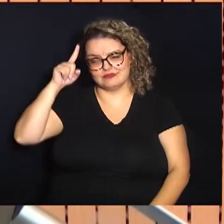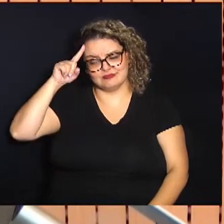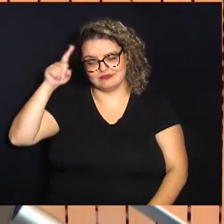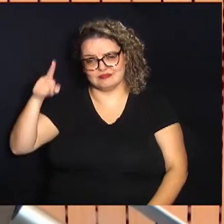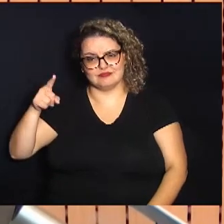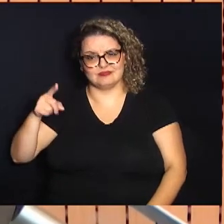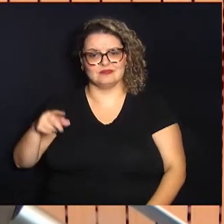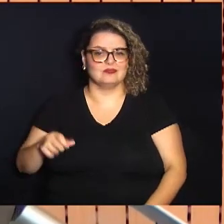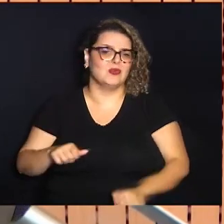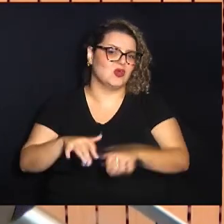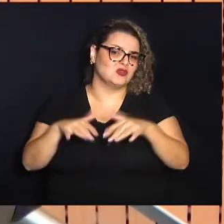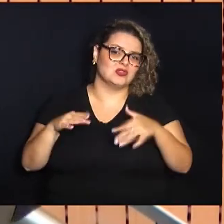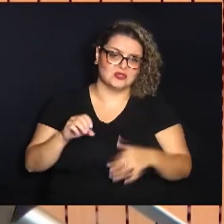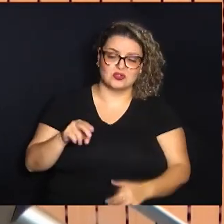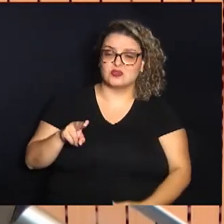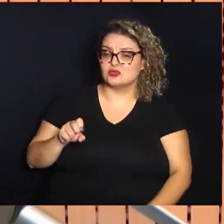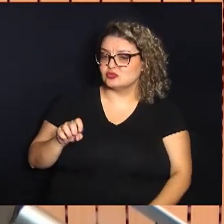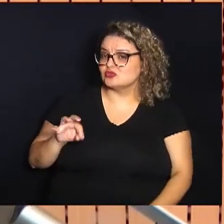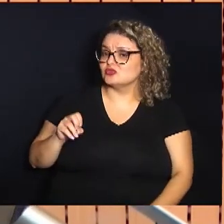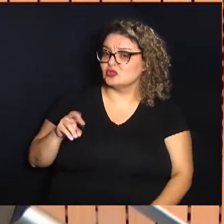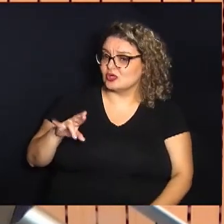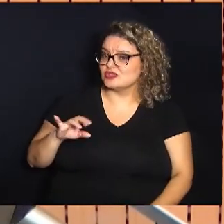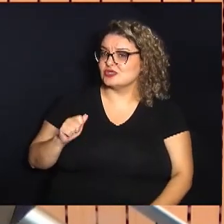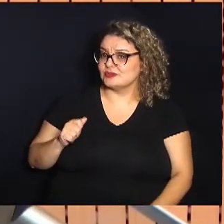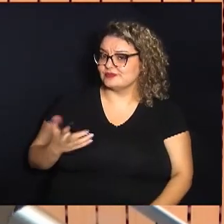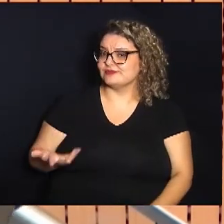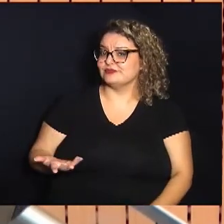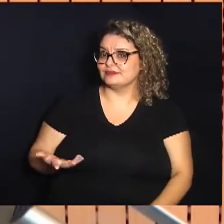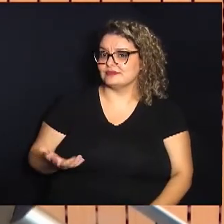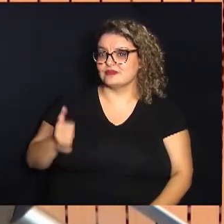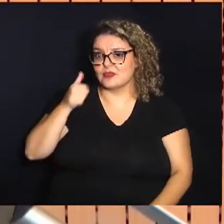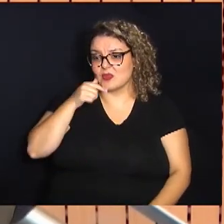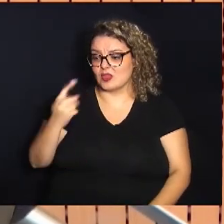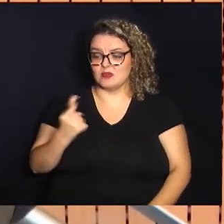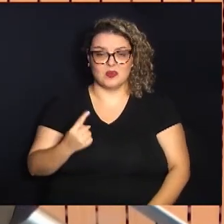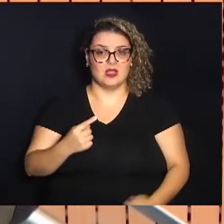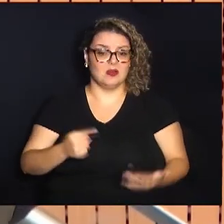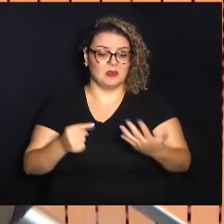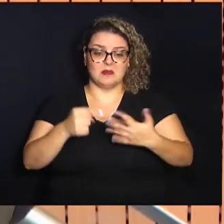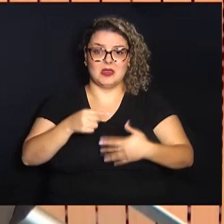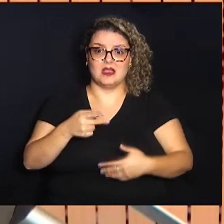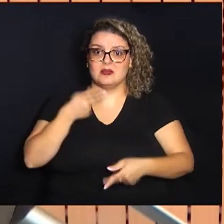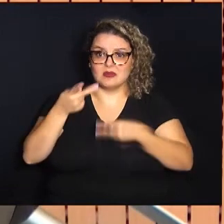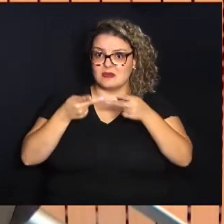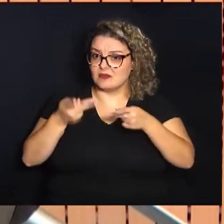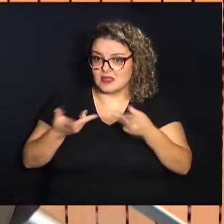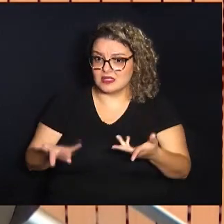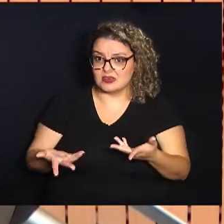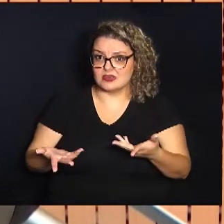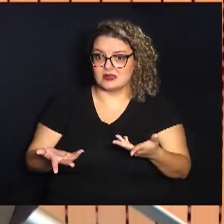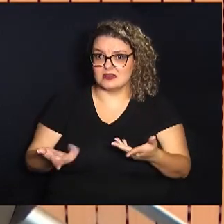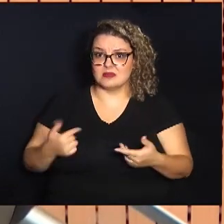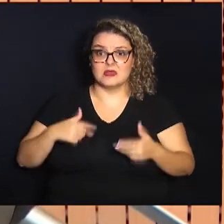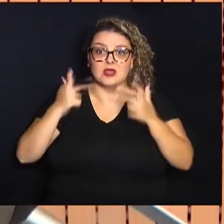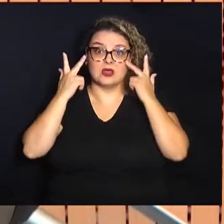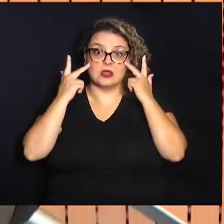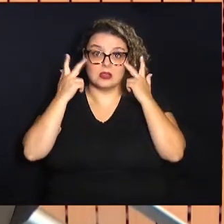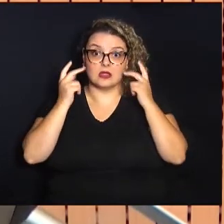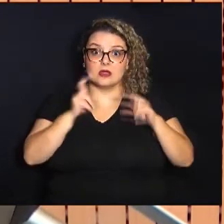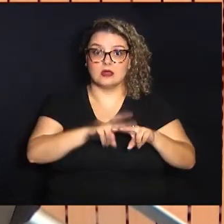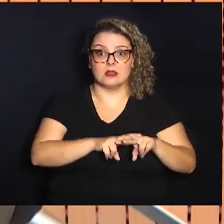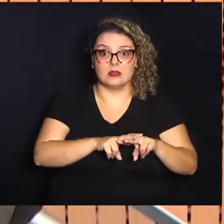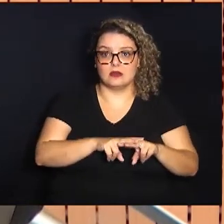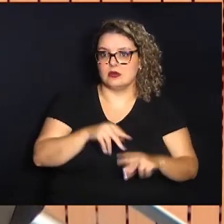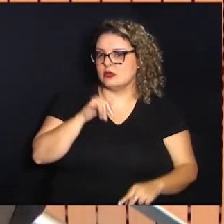audiência de custódia então às vezes quando a mulher me procura olha aconteceu isso isso isso mas eu estou tranquila porque ele está preso